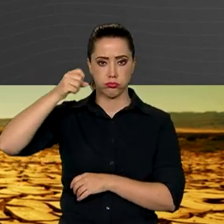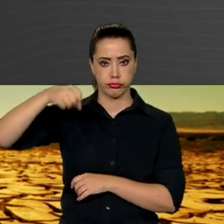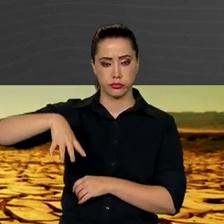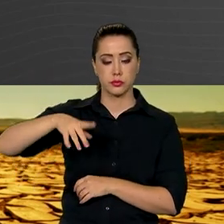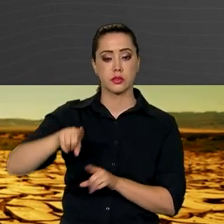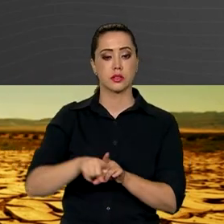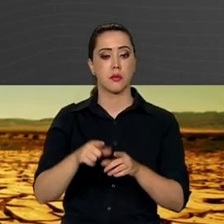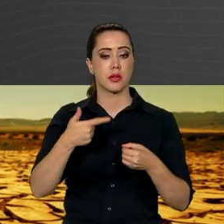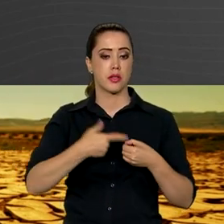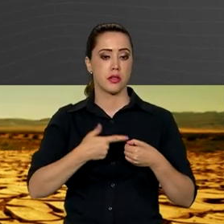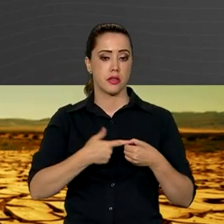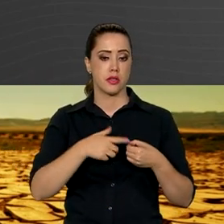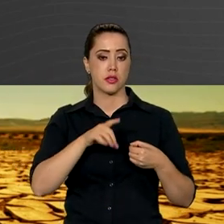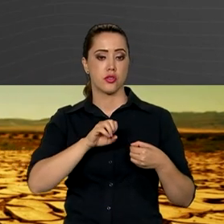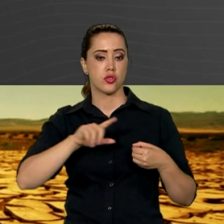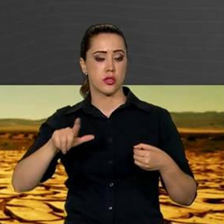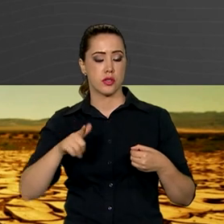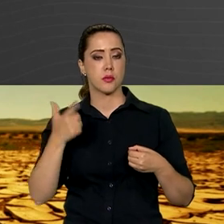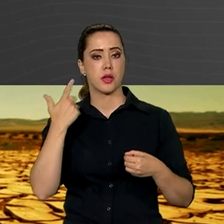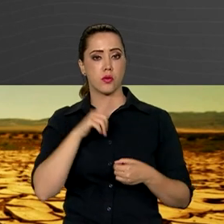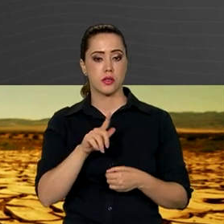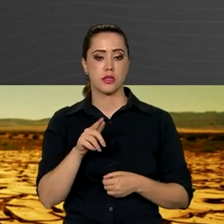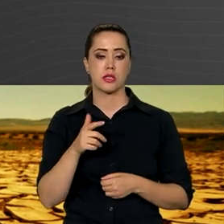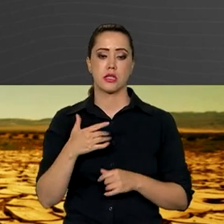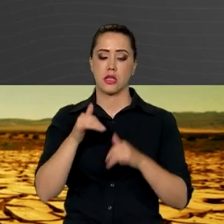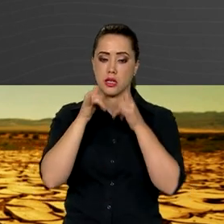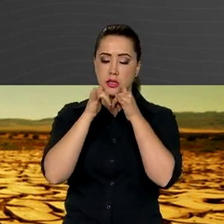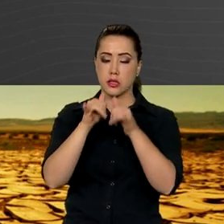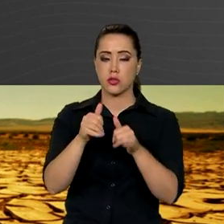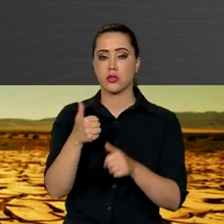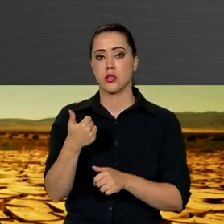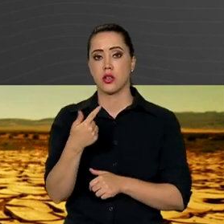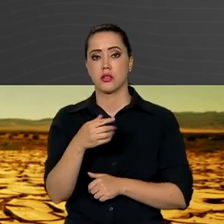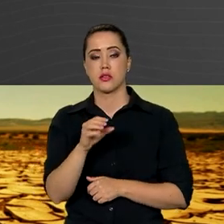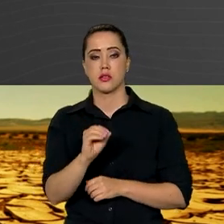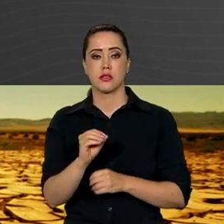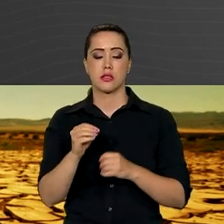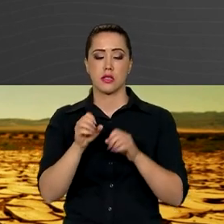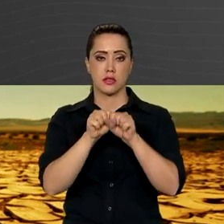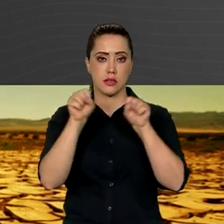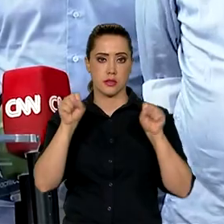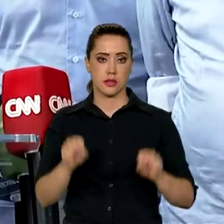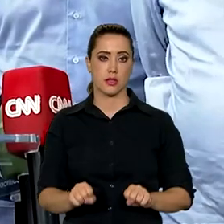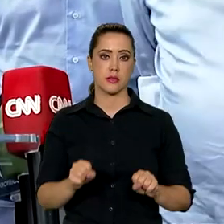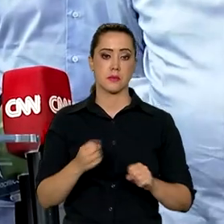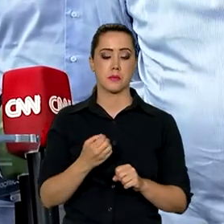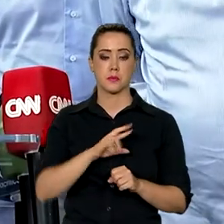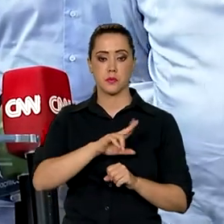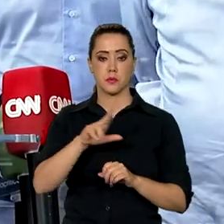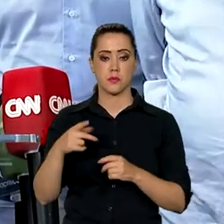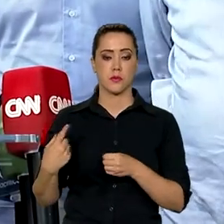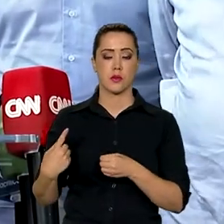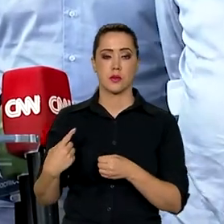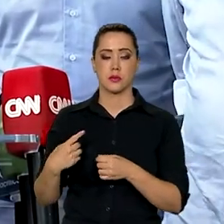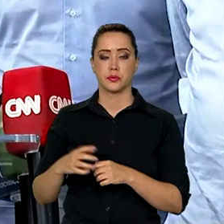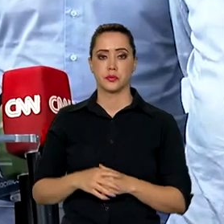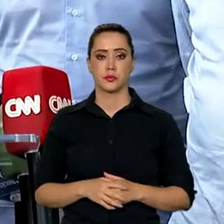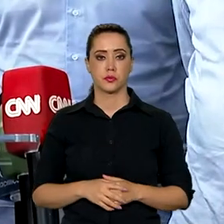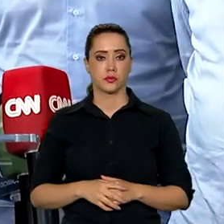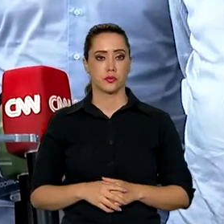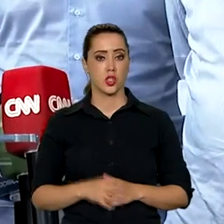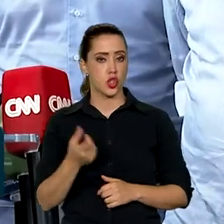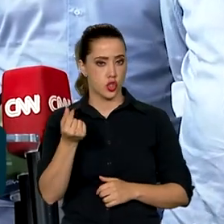óleo diesel suficientes para garantir o suprimento de energia em 170 sistemas isolados. Não faltarão